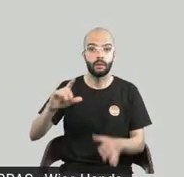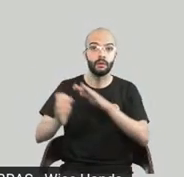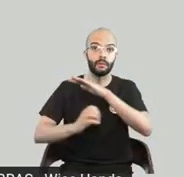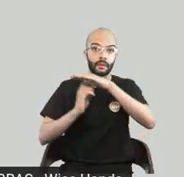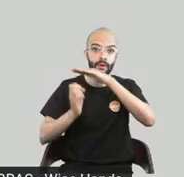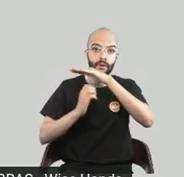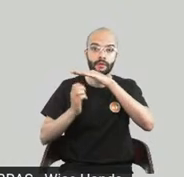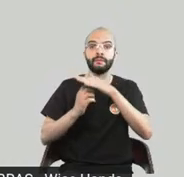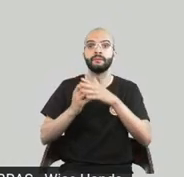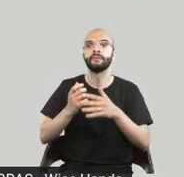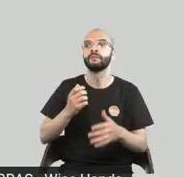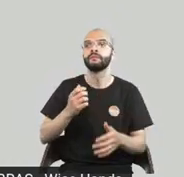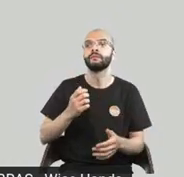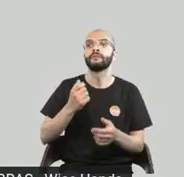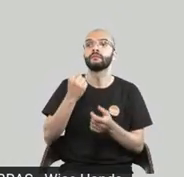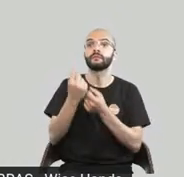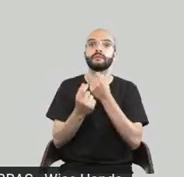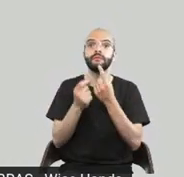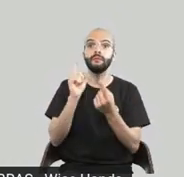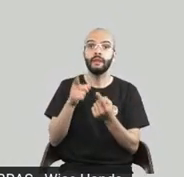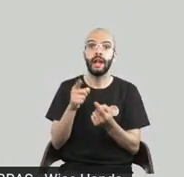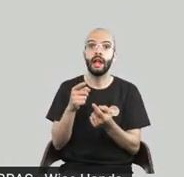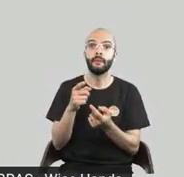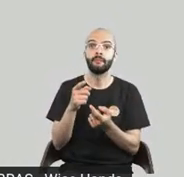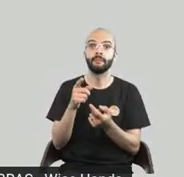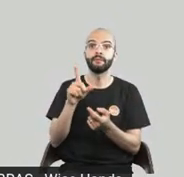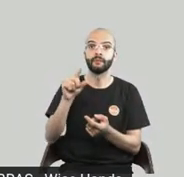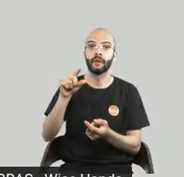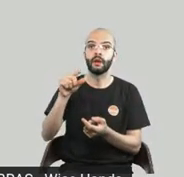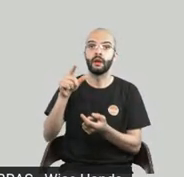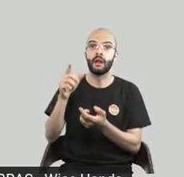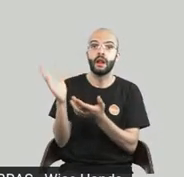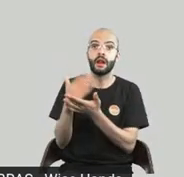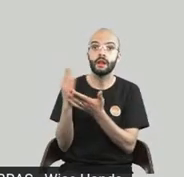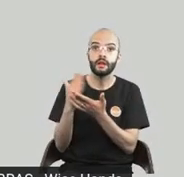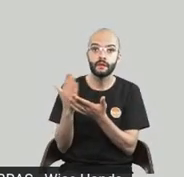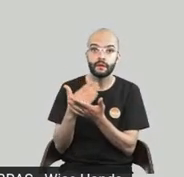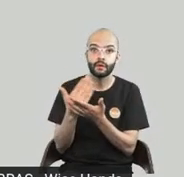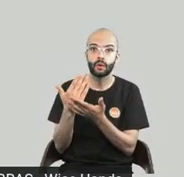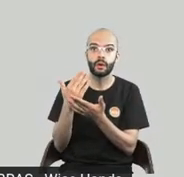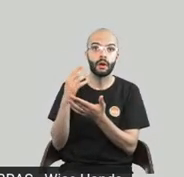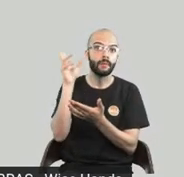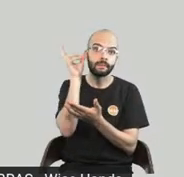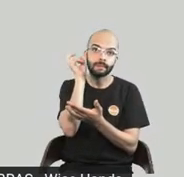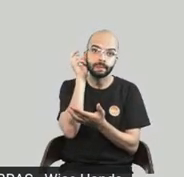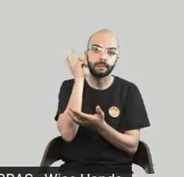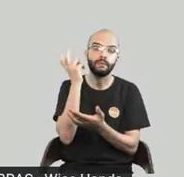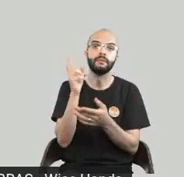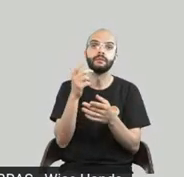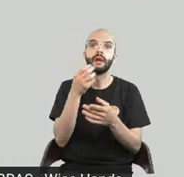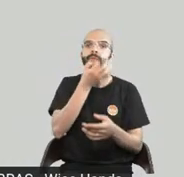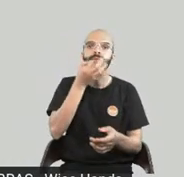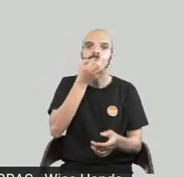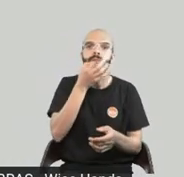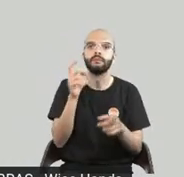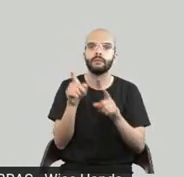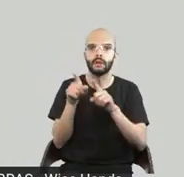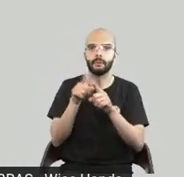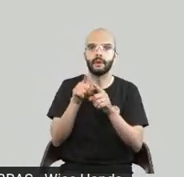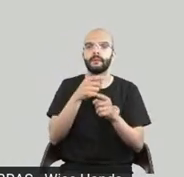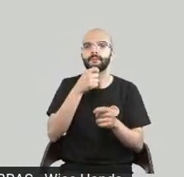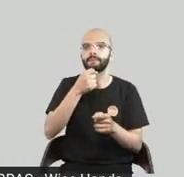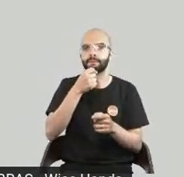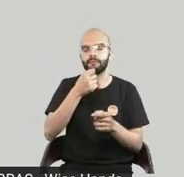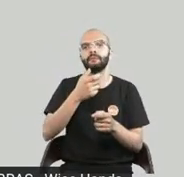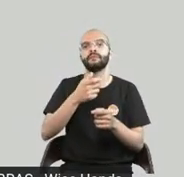escrevendo para a gente em áudio, para sair em áudio com exclusividade e essa seleção é uma seleção como uma